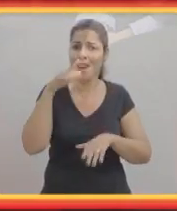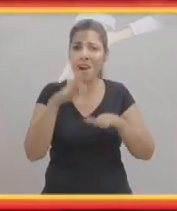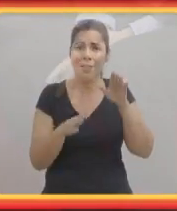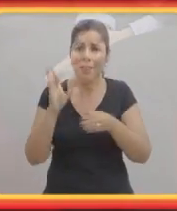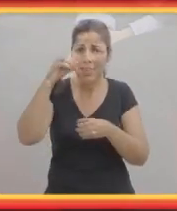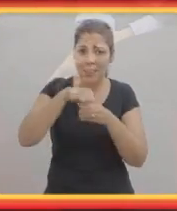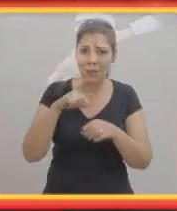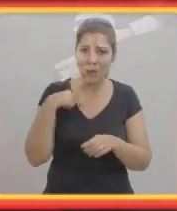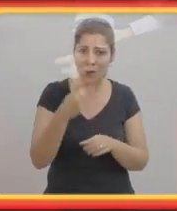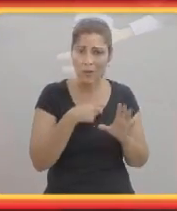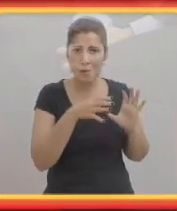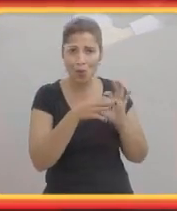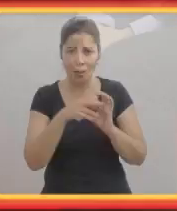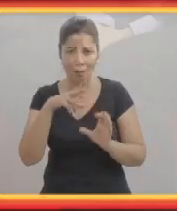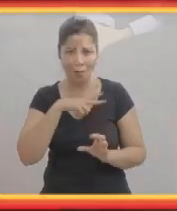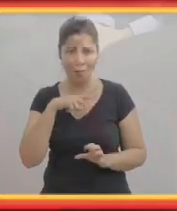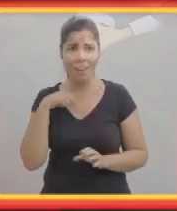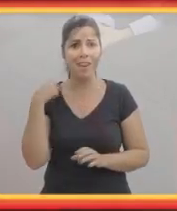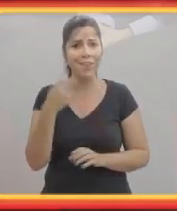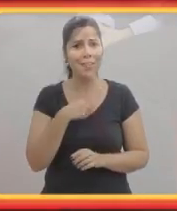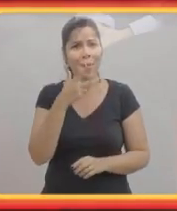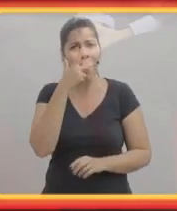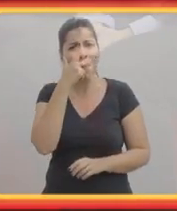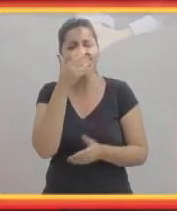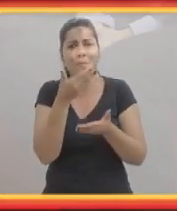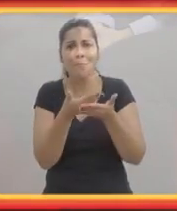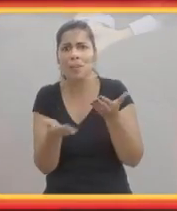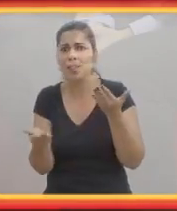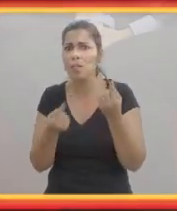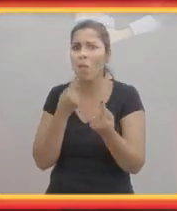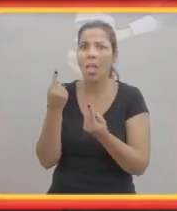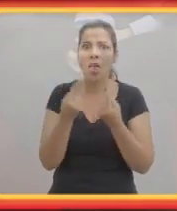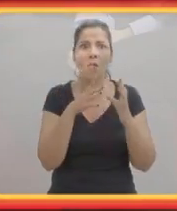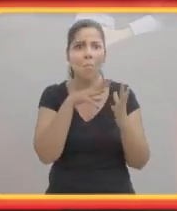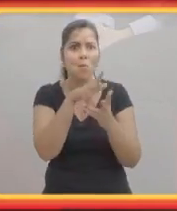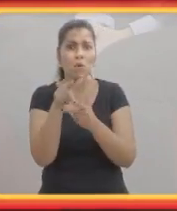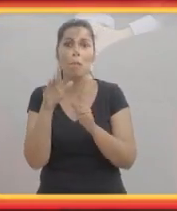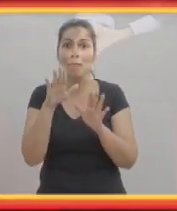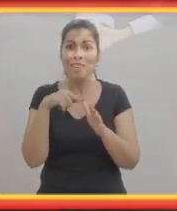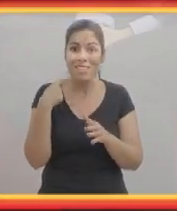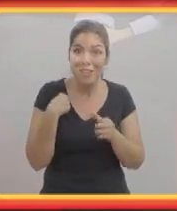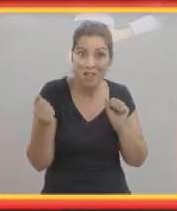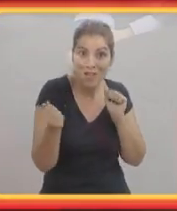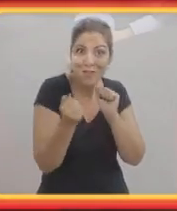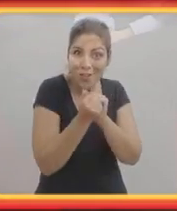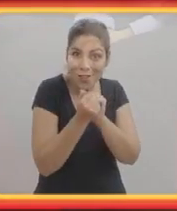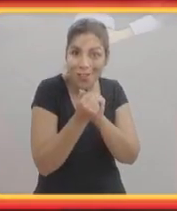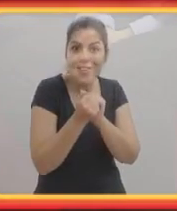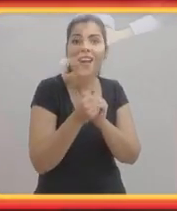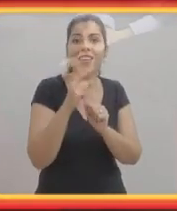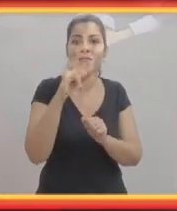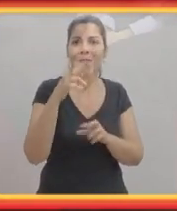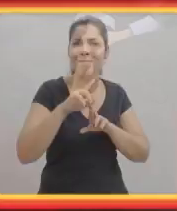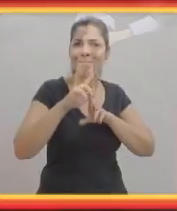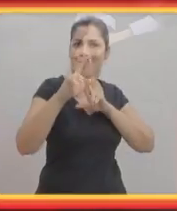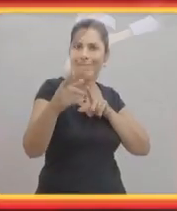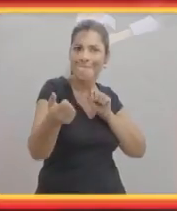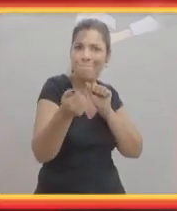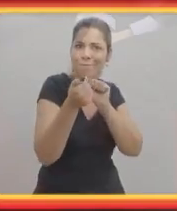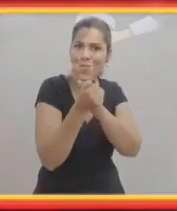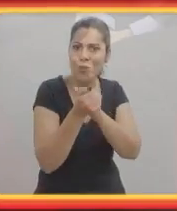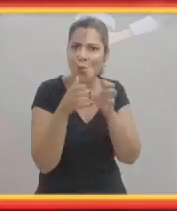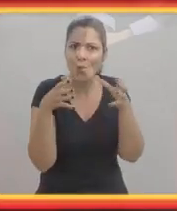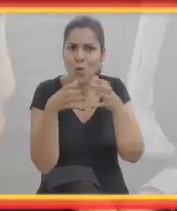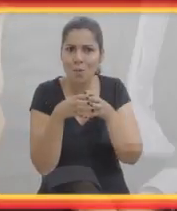Porque às vezes, dentro do nosso contexto particular, a gente parece tão perdido sozinho no mundo. Mas quando a gente se junta, ainda que com síndromes diferentes,